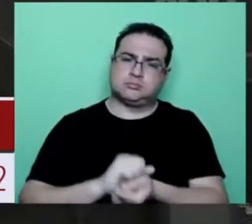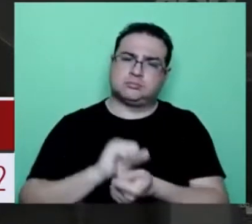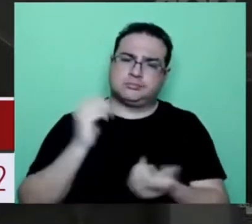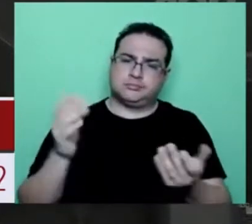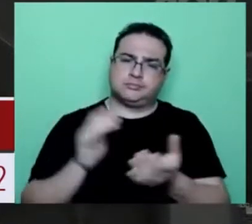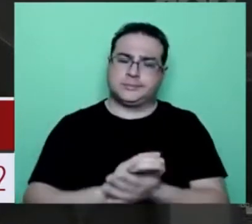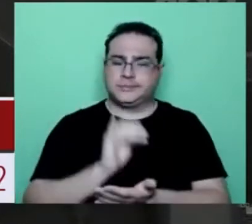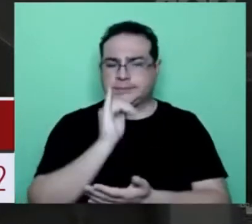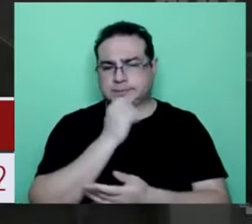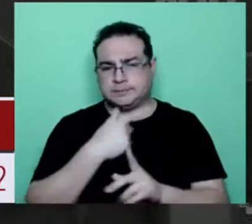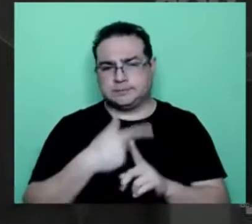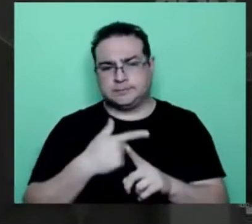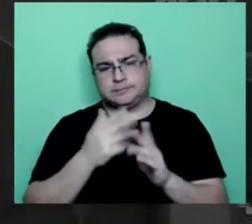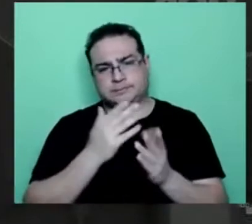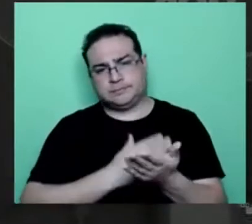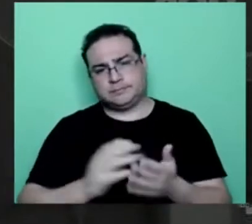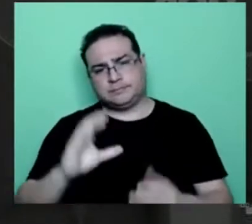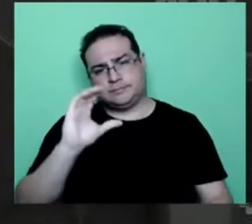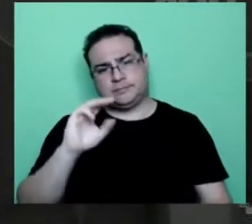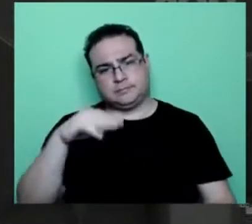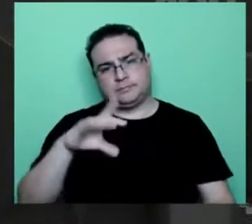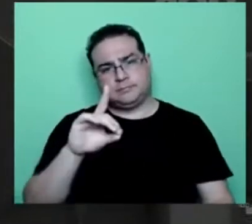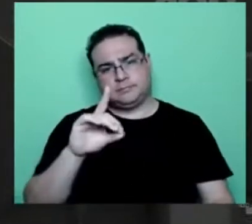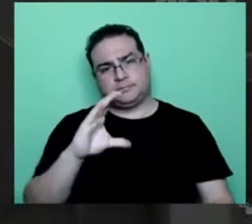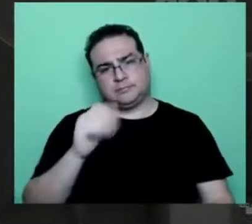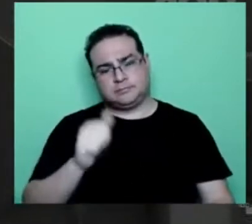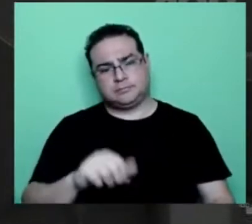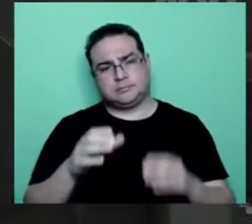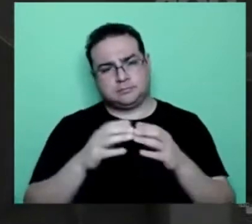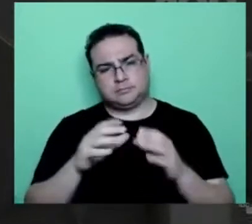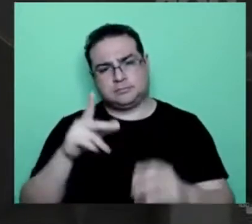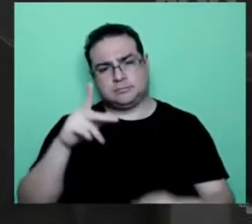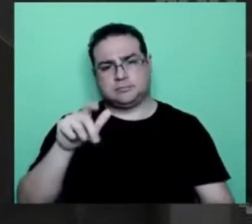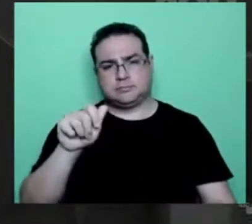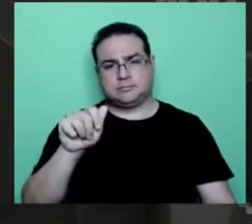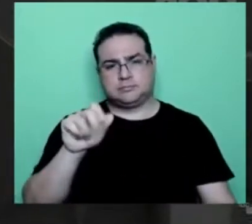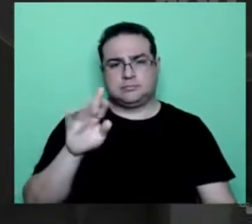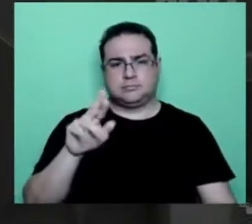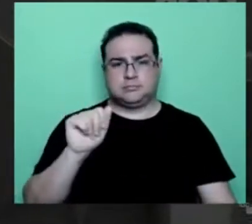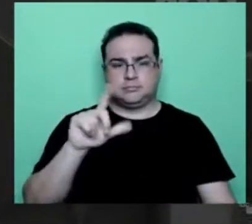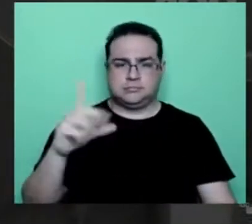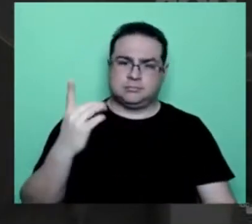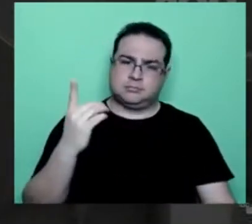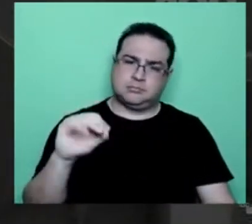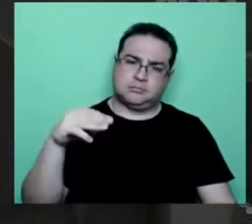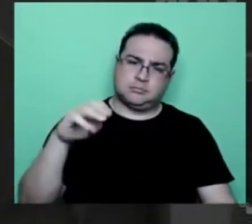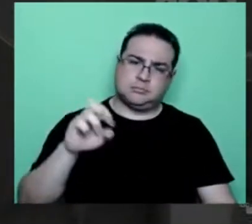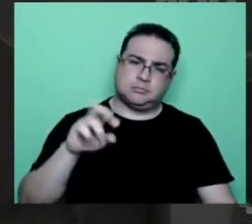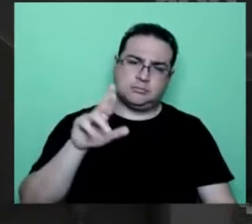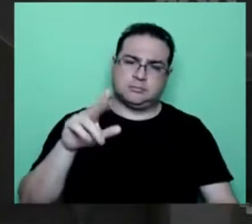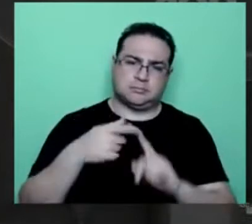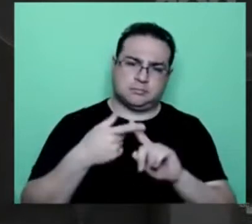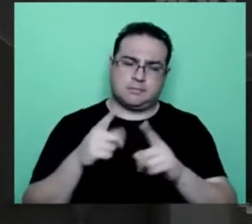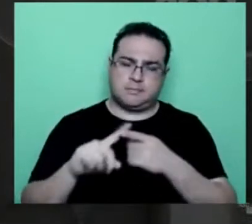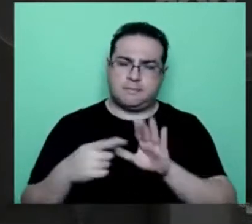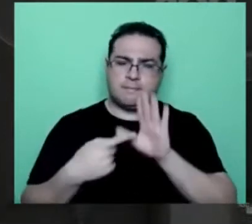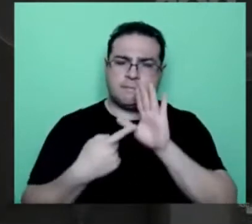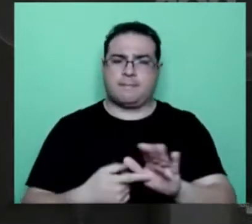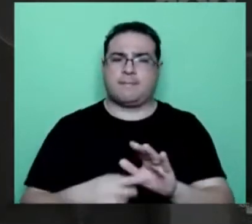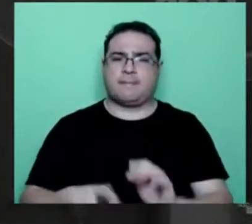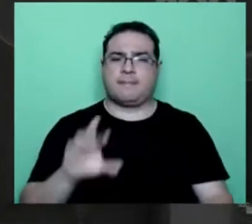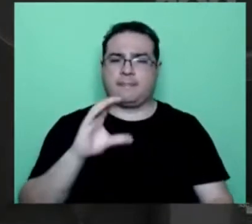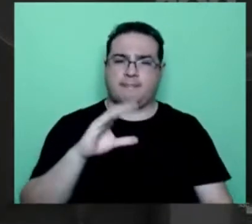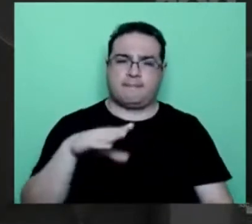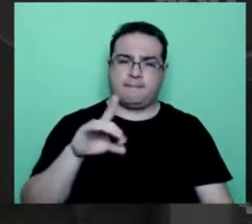Sendo que ele nasce lá no CMDCA. A pastoral do menor, como membro do conselho, que articula isso, mas representando o CMDCA,